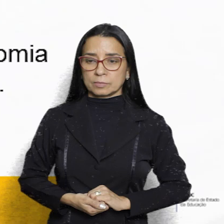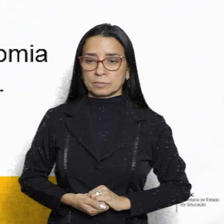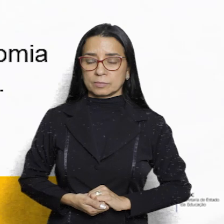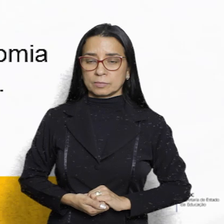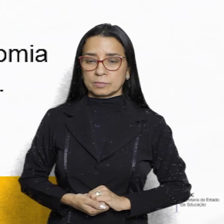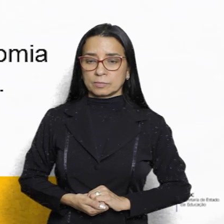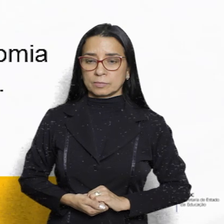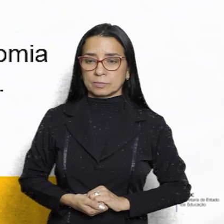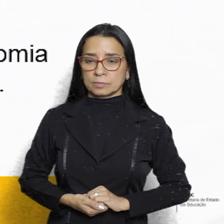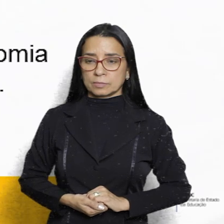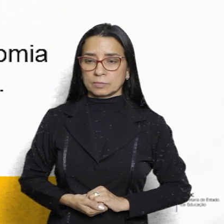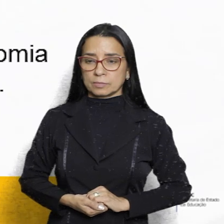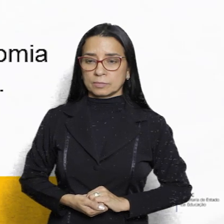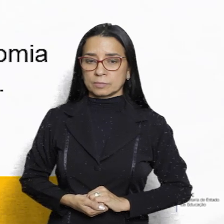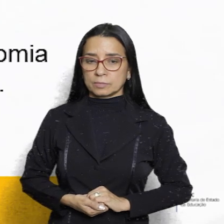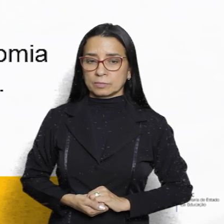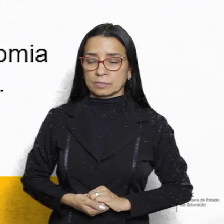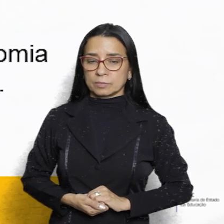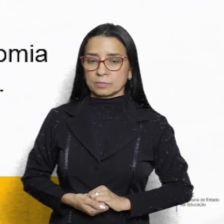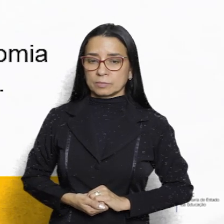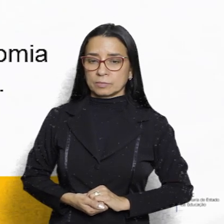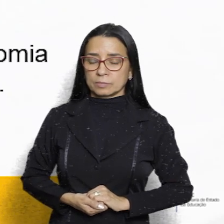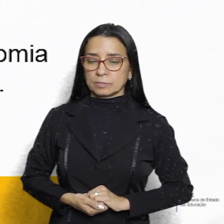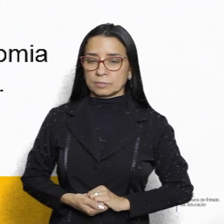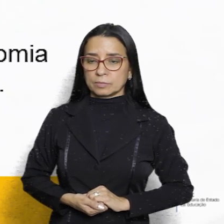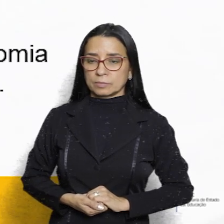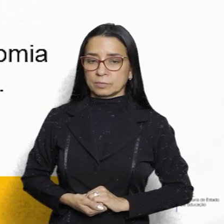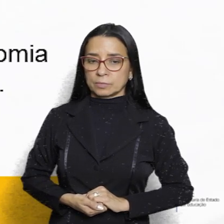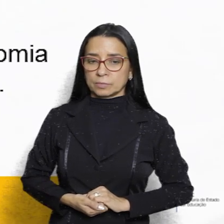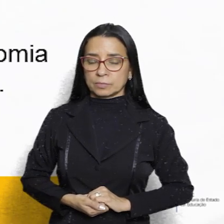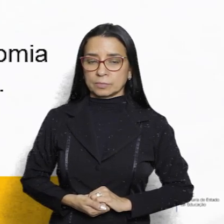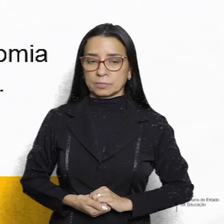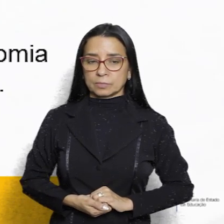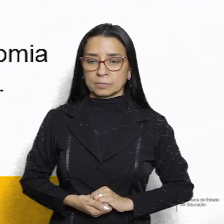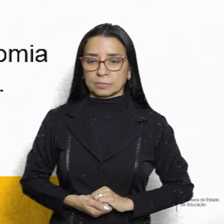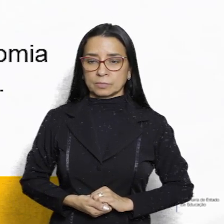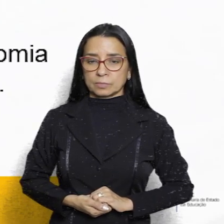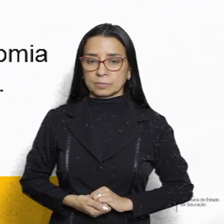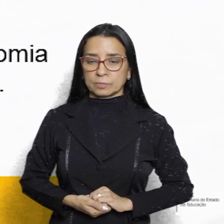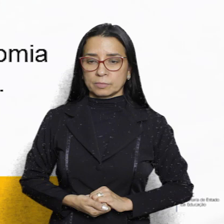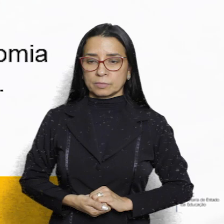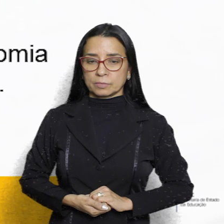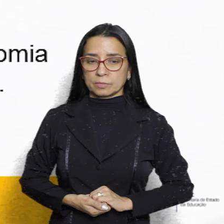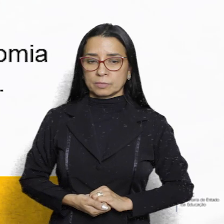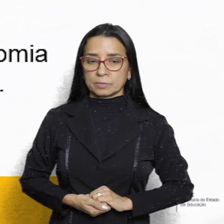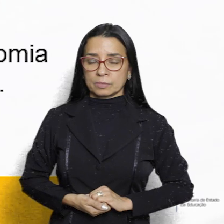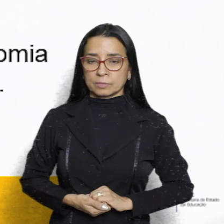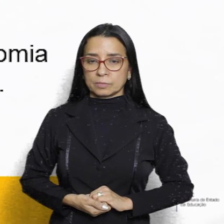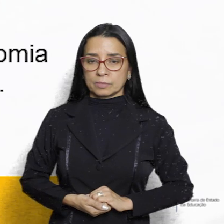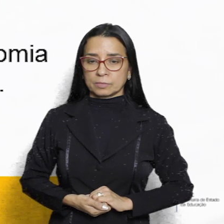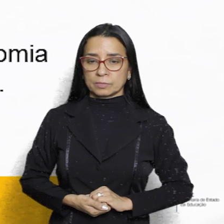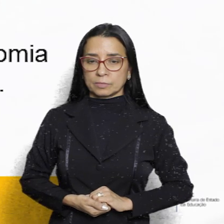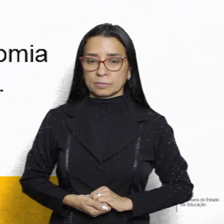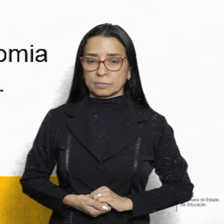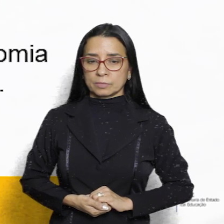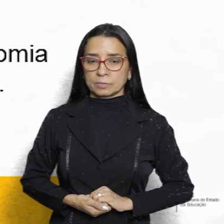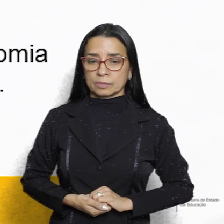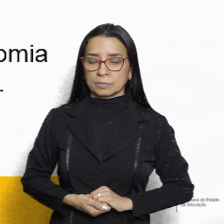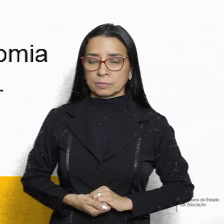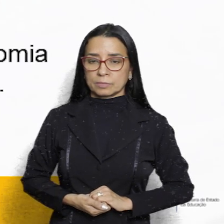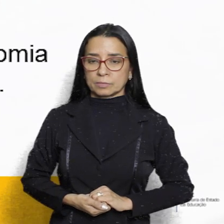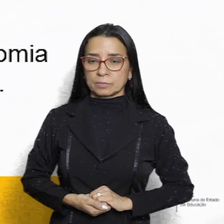e estigmação de extratos sociais, que comprometem substancialmente a segurança